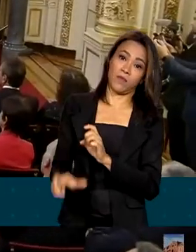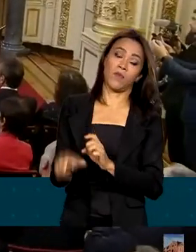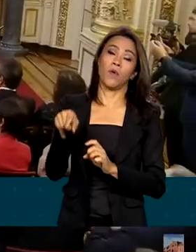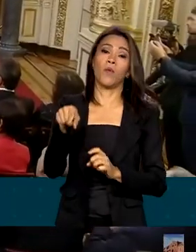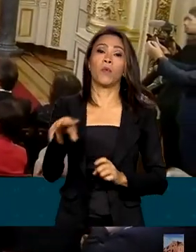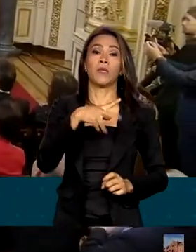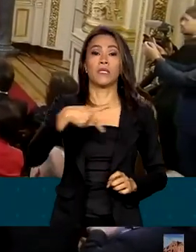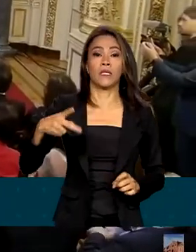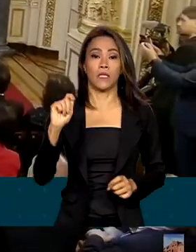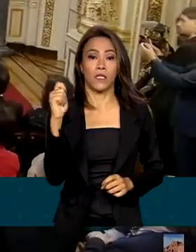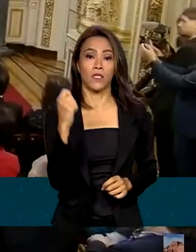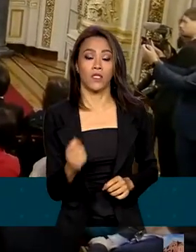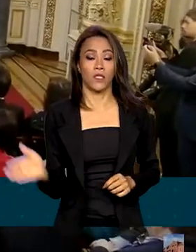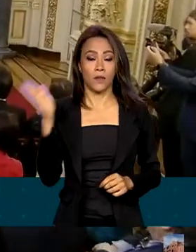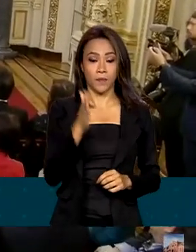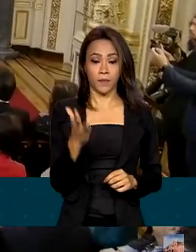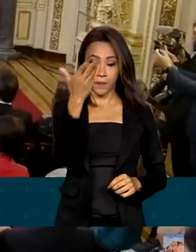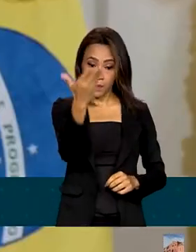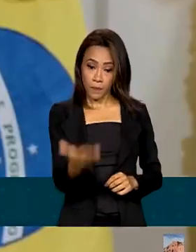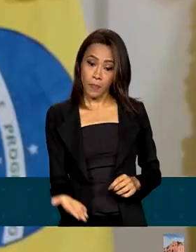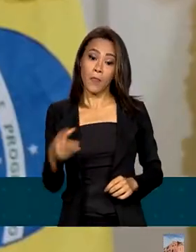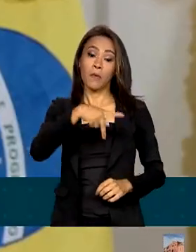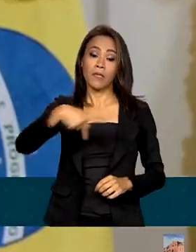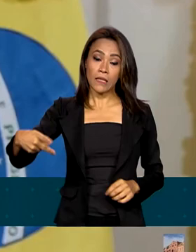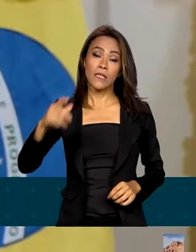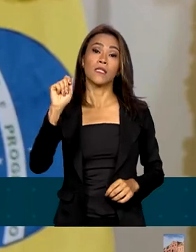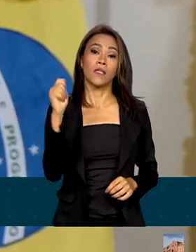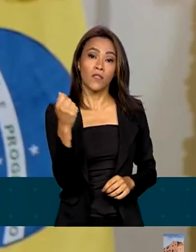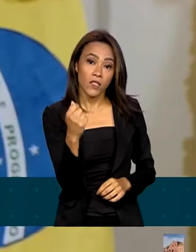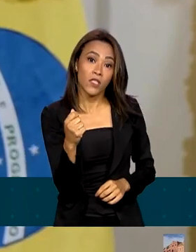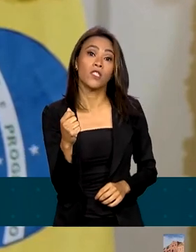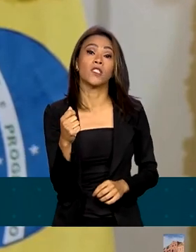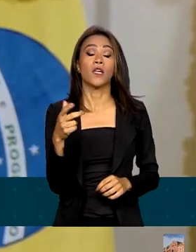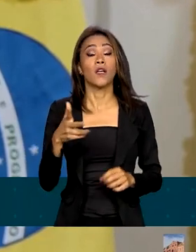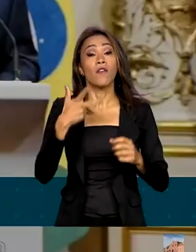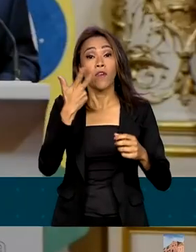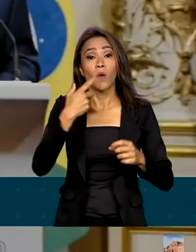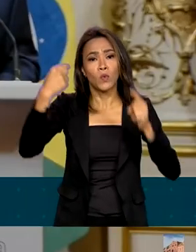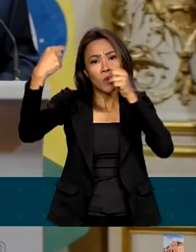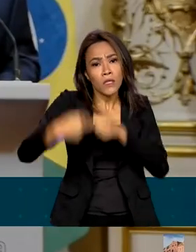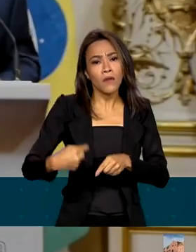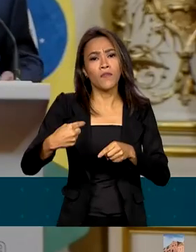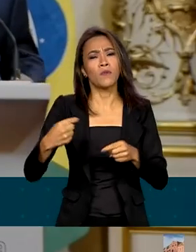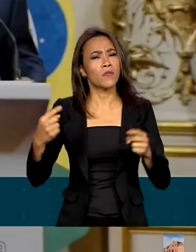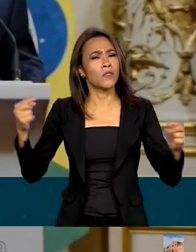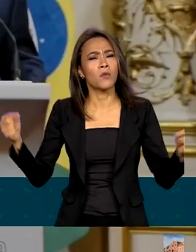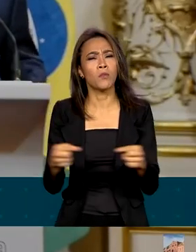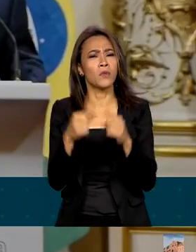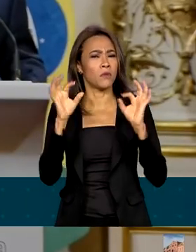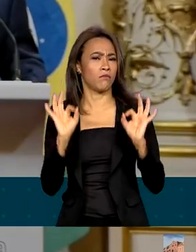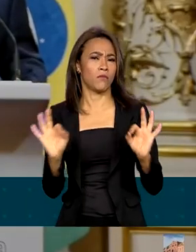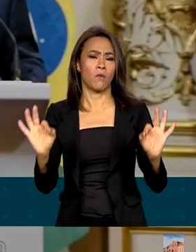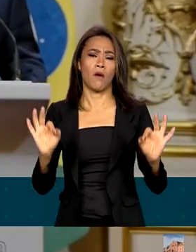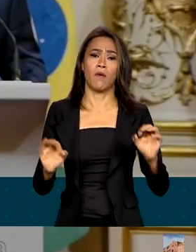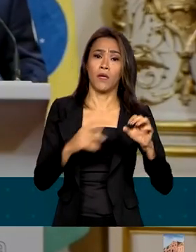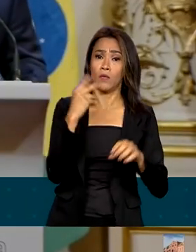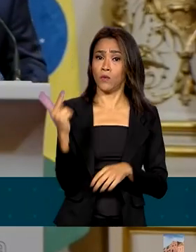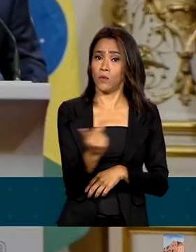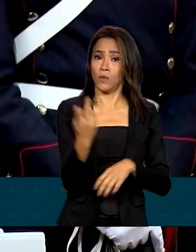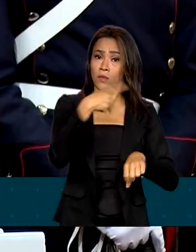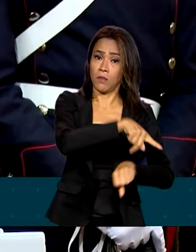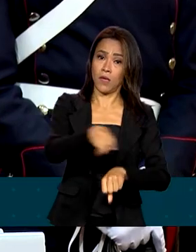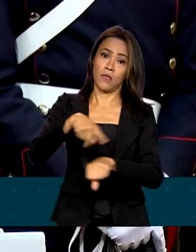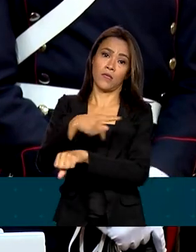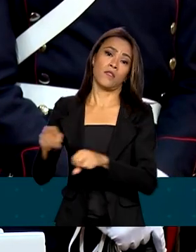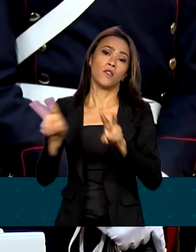presidente argentino Alberto Fernandes lembrou os desafios comuns entre os dois países, com destaque para a consolidação da democracia.